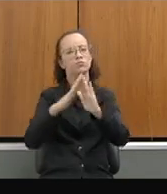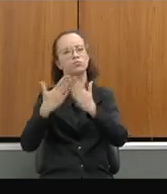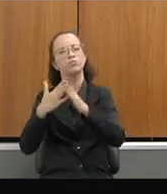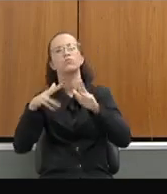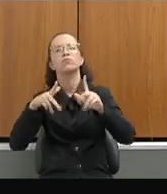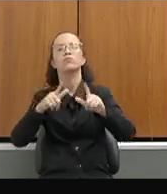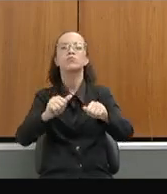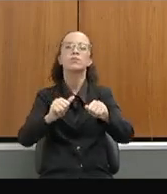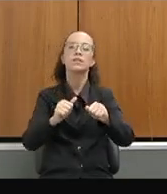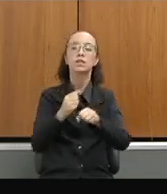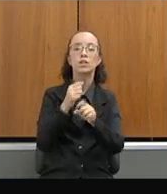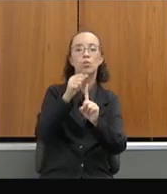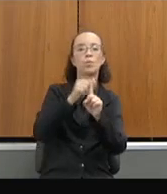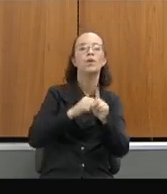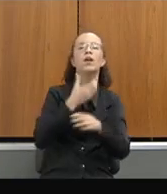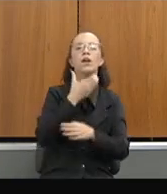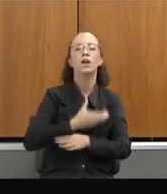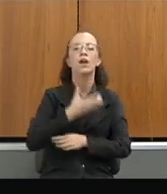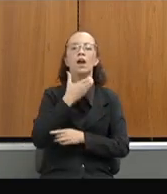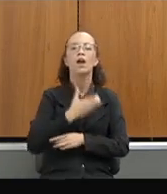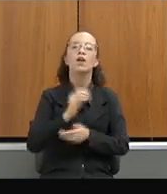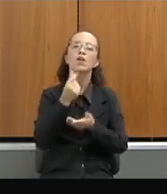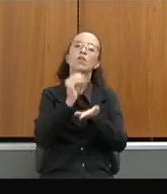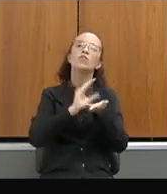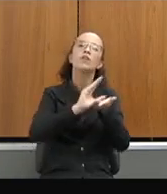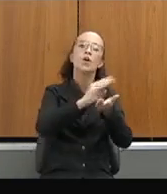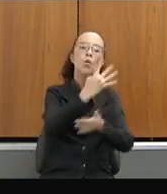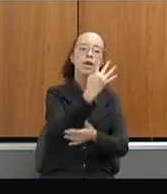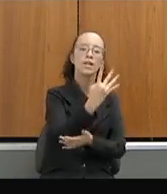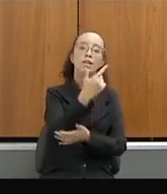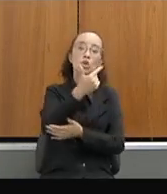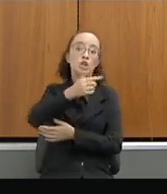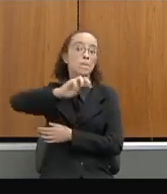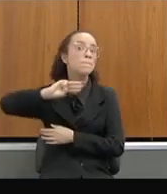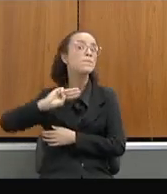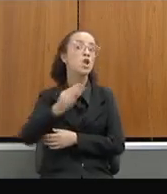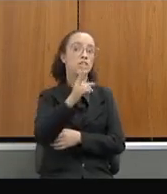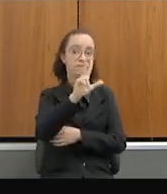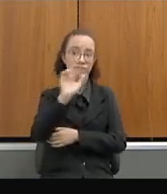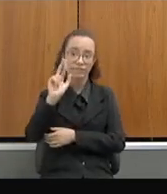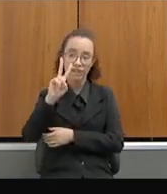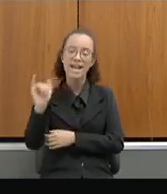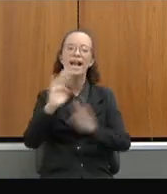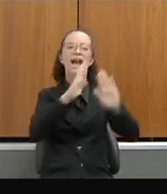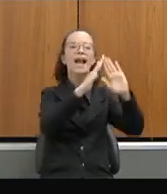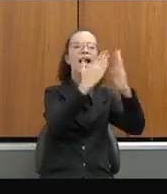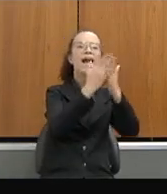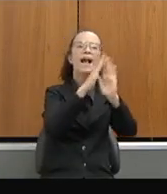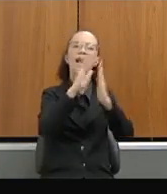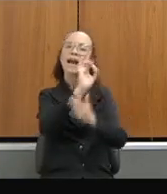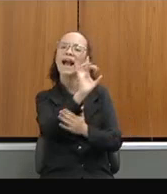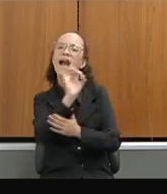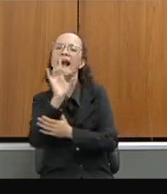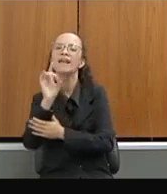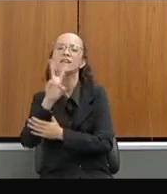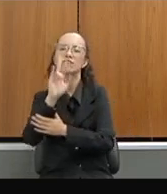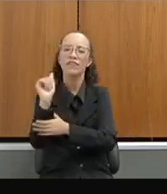que este mês de dezembro iremos investir 42 milhões. Cada escola irá receber um extra,